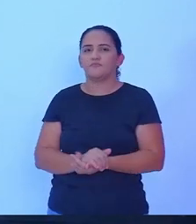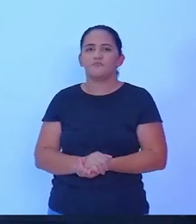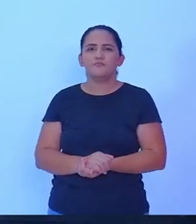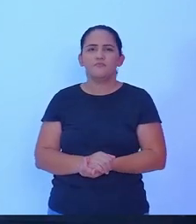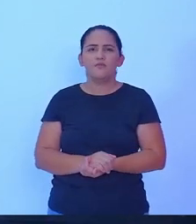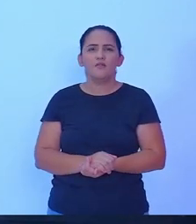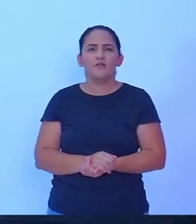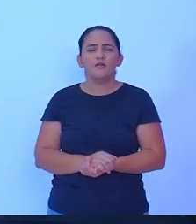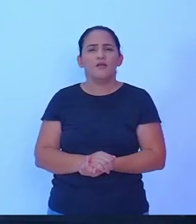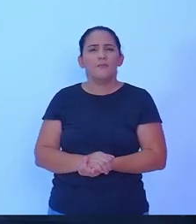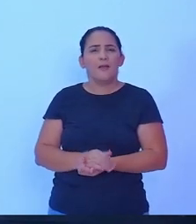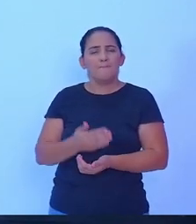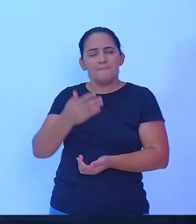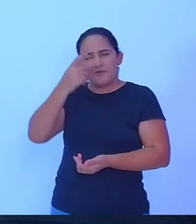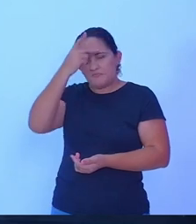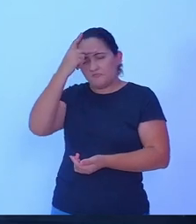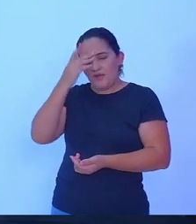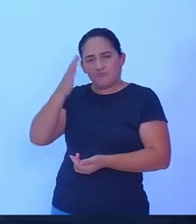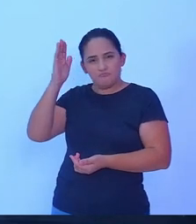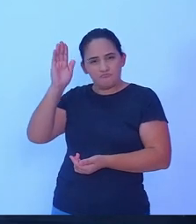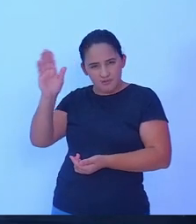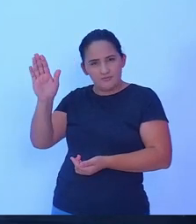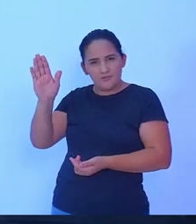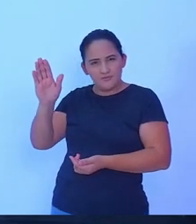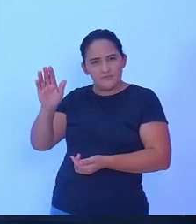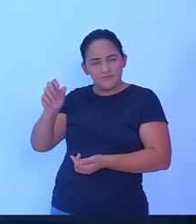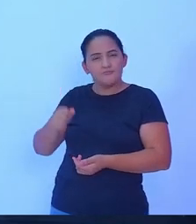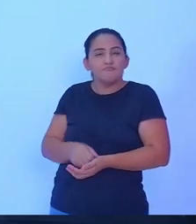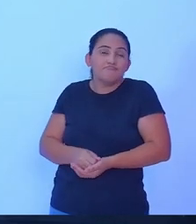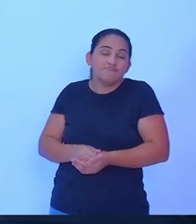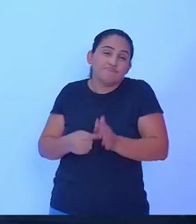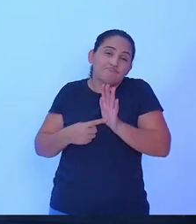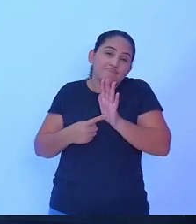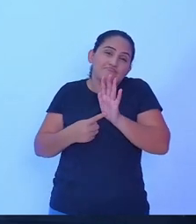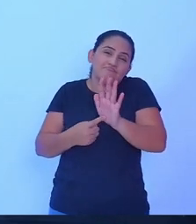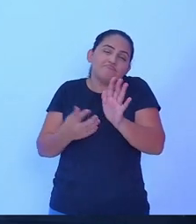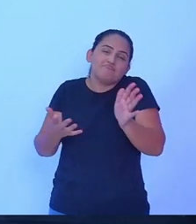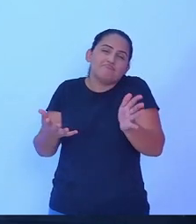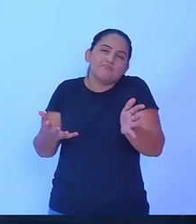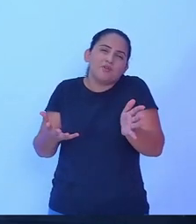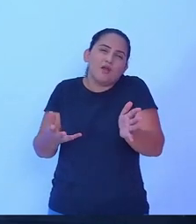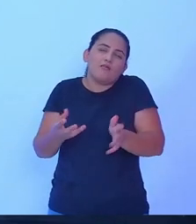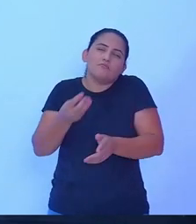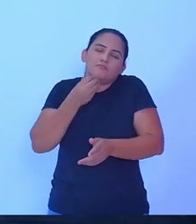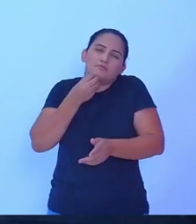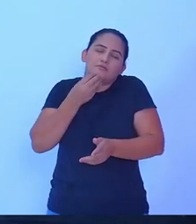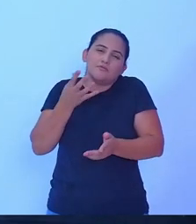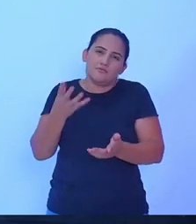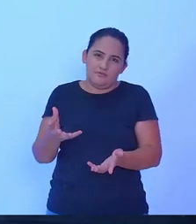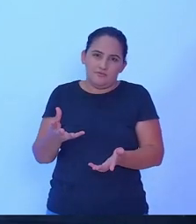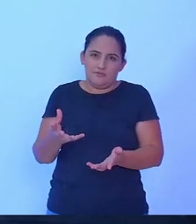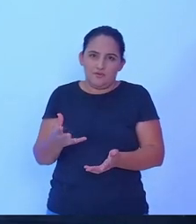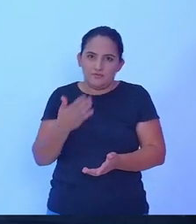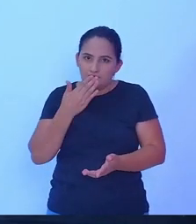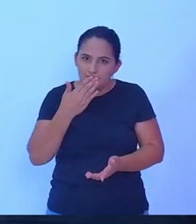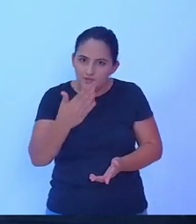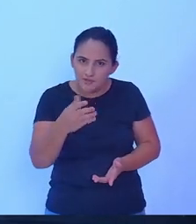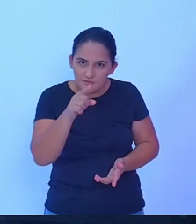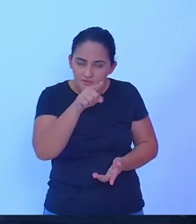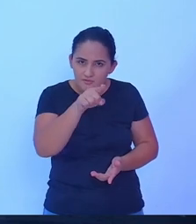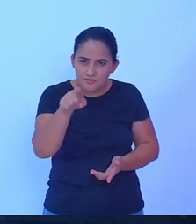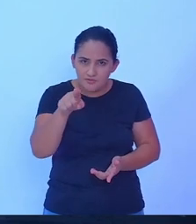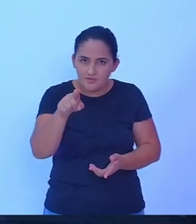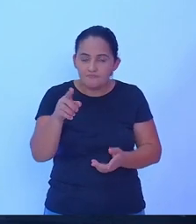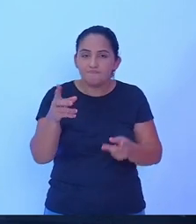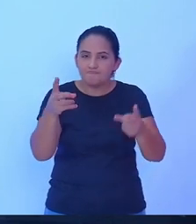propondo a trabalhar por você, possa ter oportunidade. Por isso que eu peço a sua